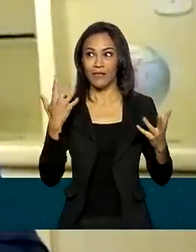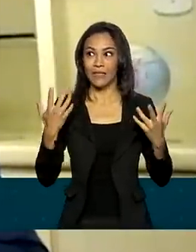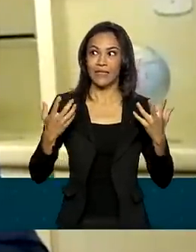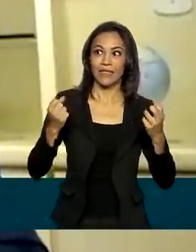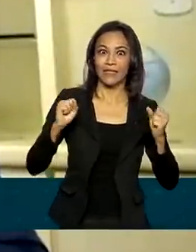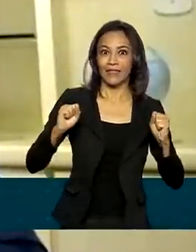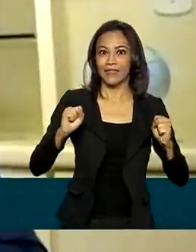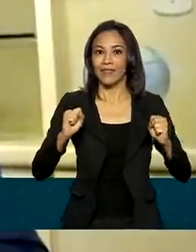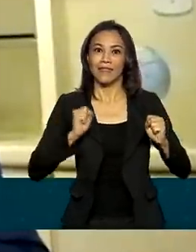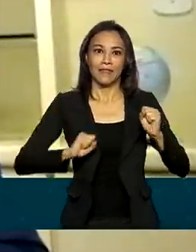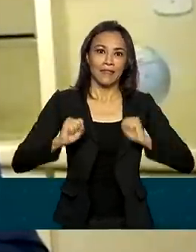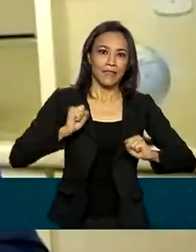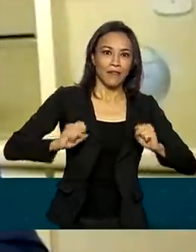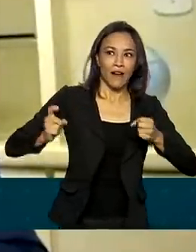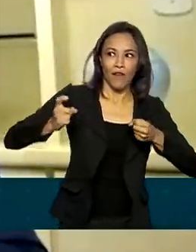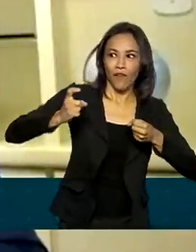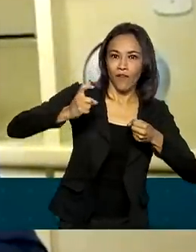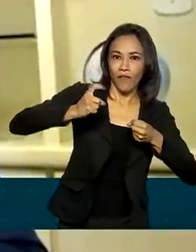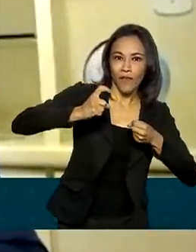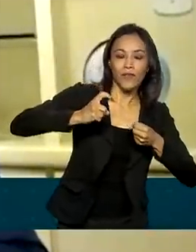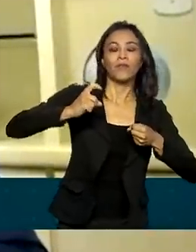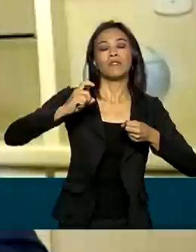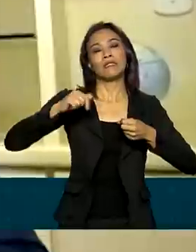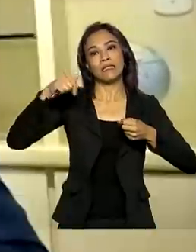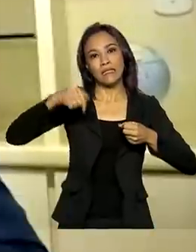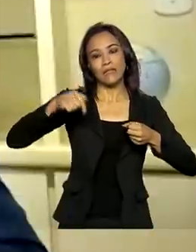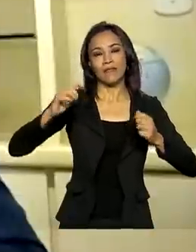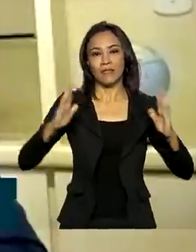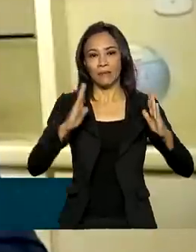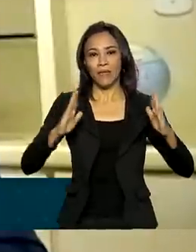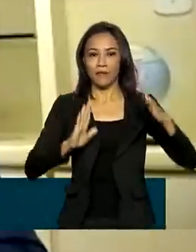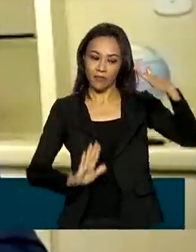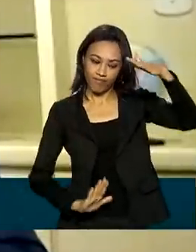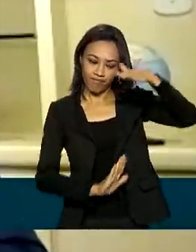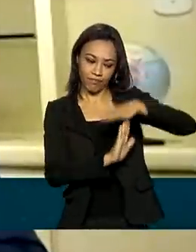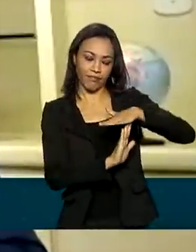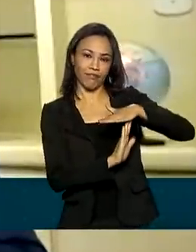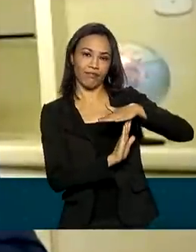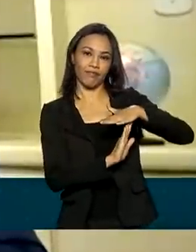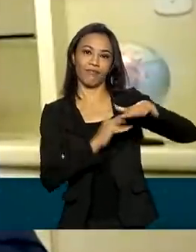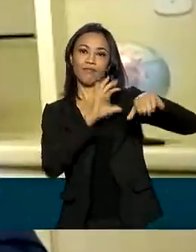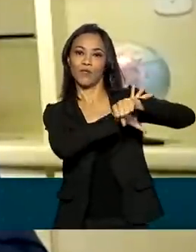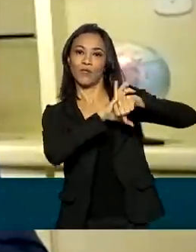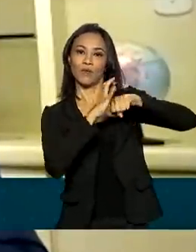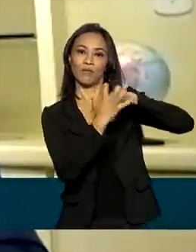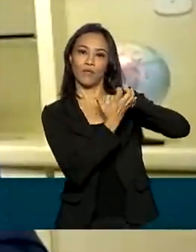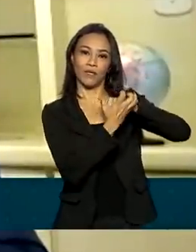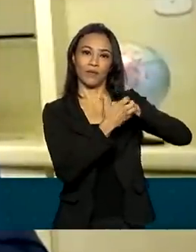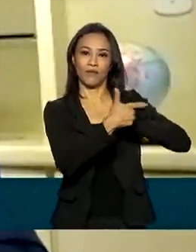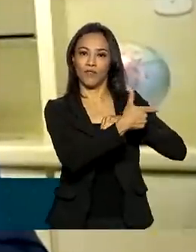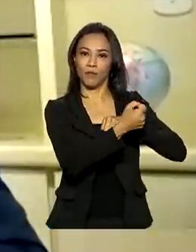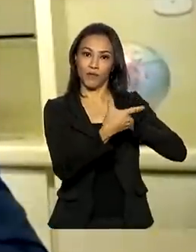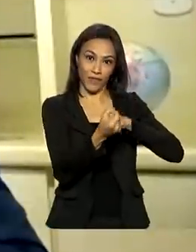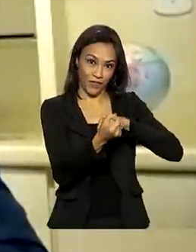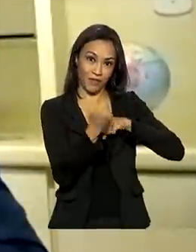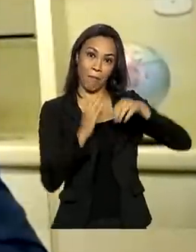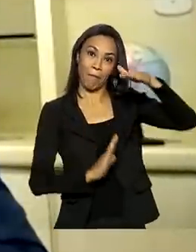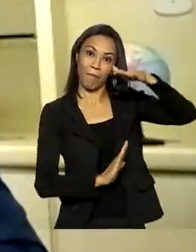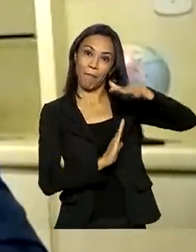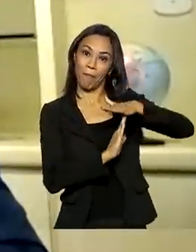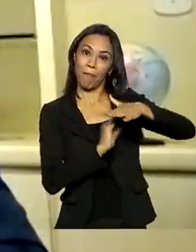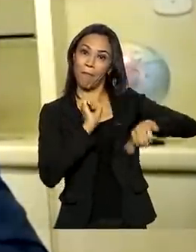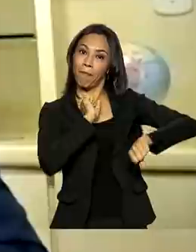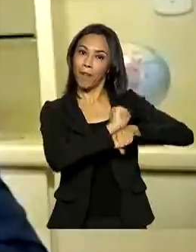por conta da interrupção da temporada de 2020 por causa da pandemia. Então, nós